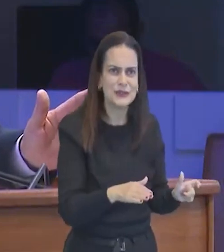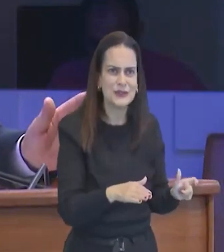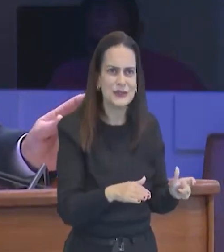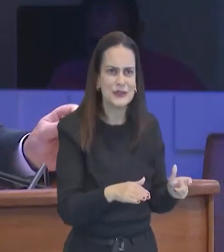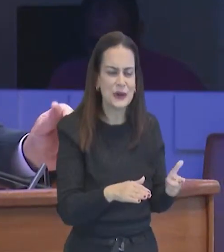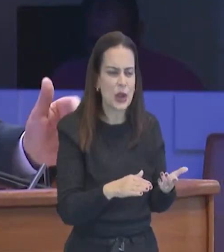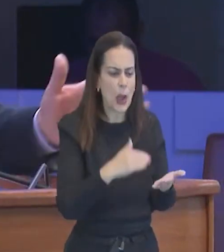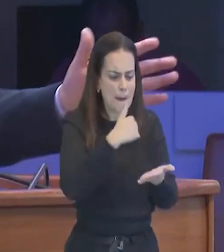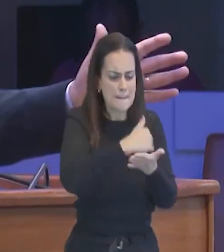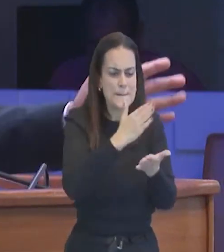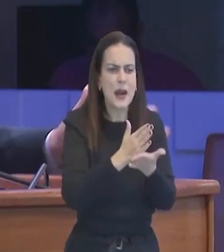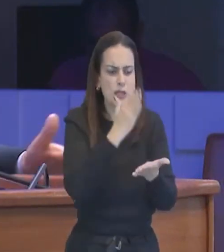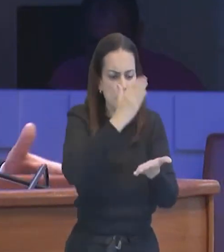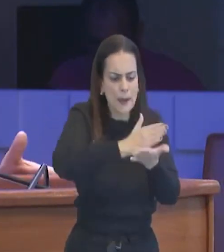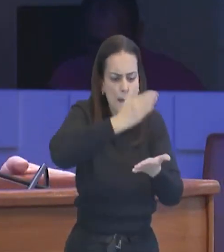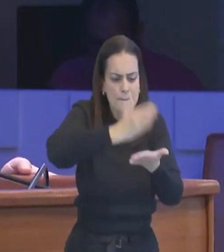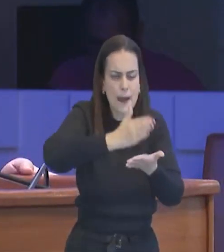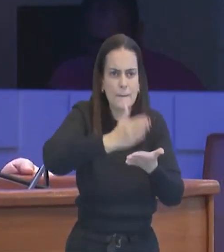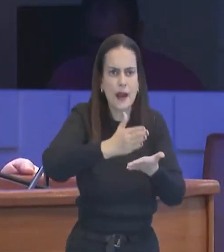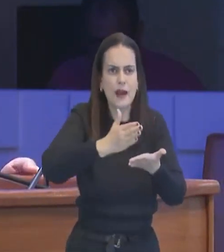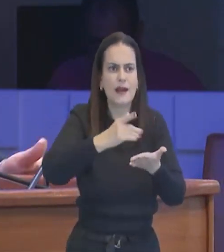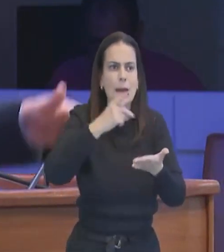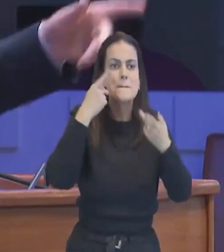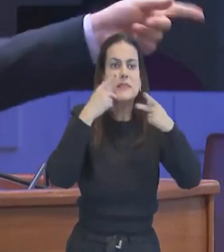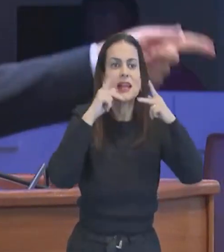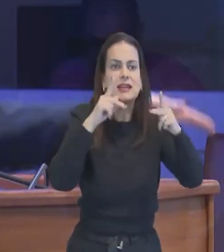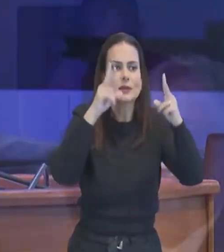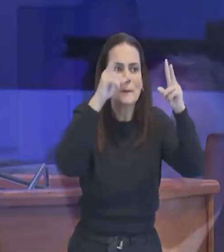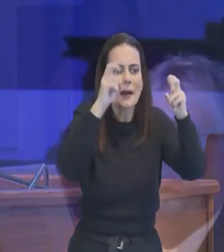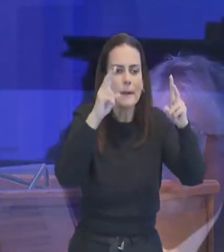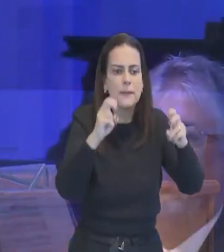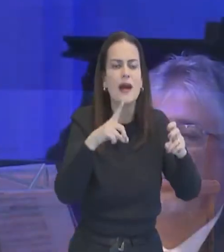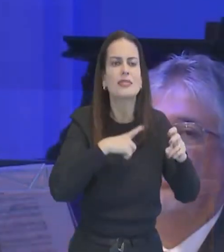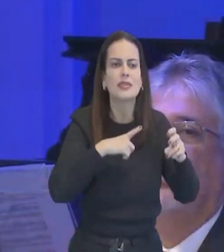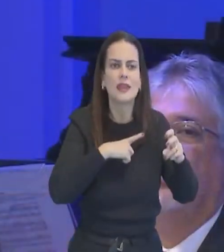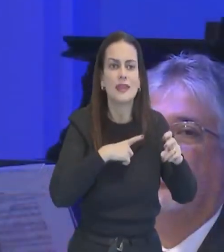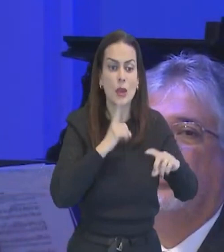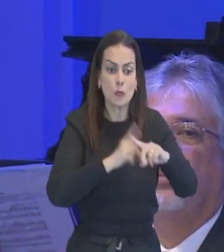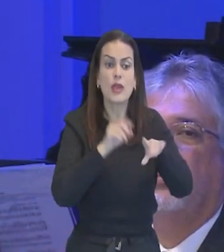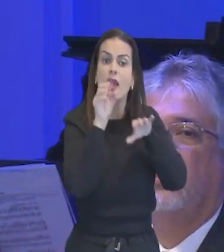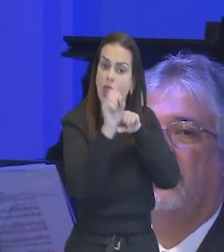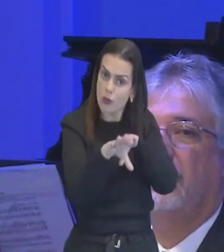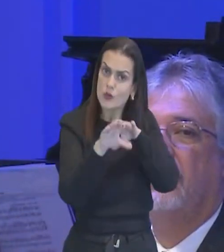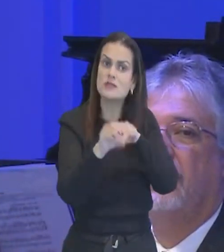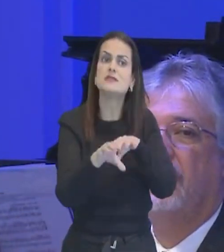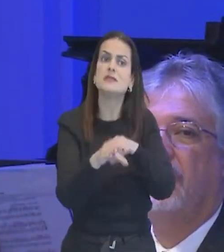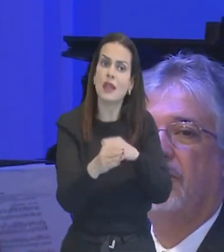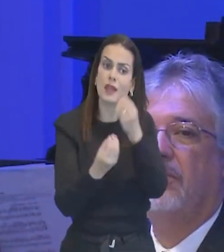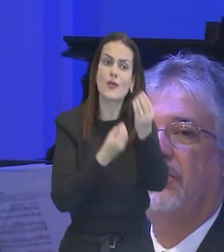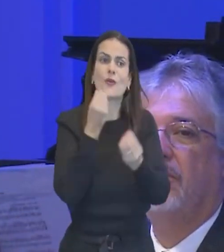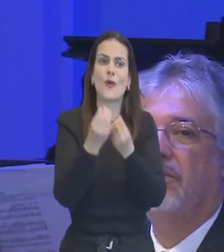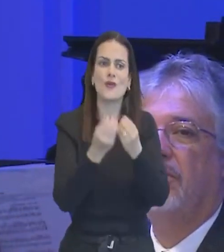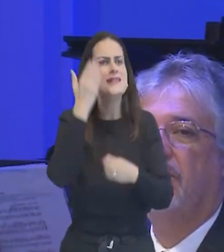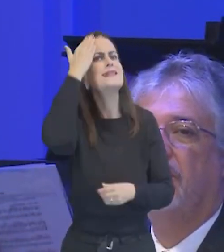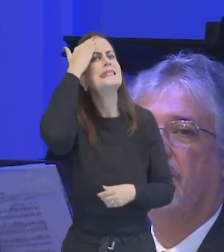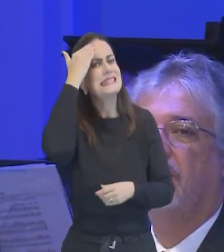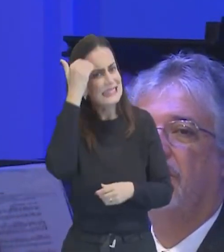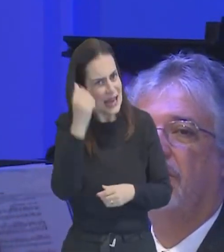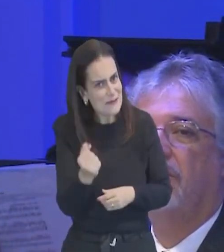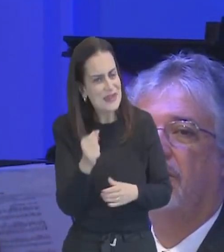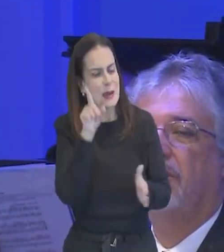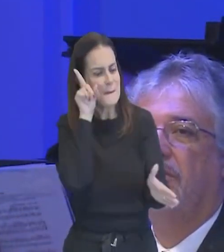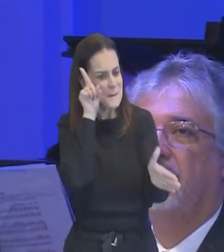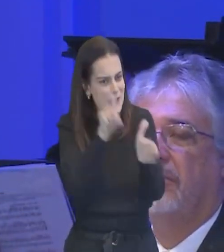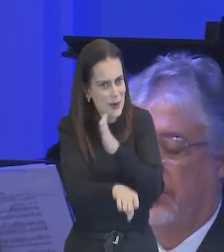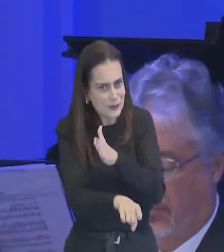alguém pode ter pensado, nossa pastor Davi, fez uma pergunta para o Isaac, é porque eu ensinei para ele aquilo, eu sabia, o que eu iria perguntar,